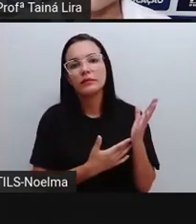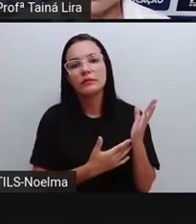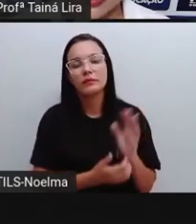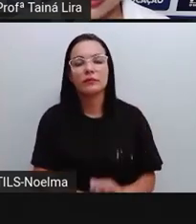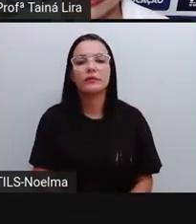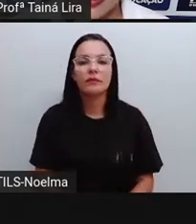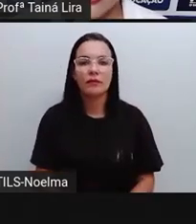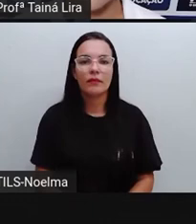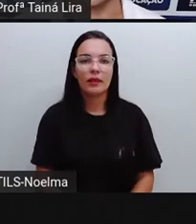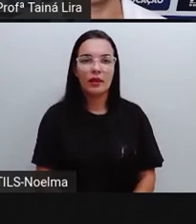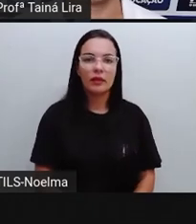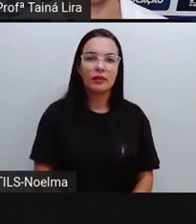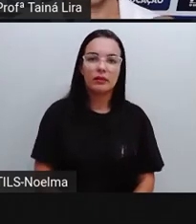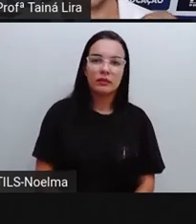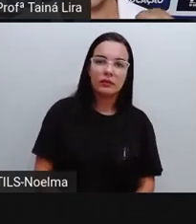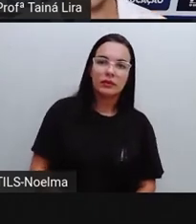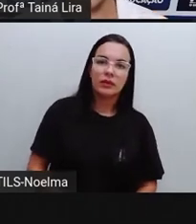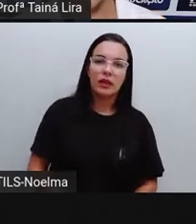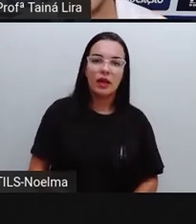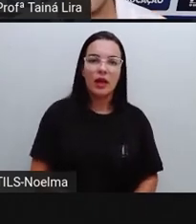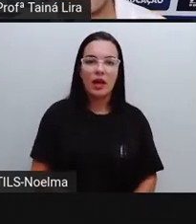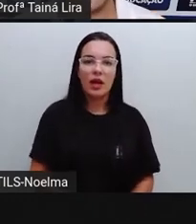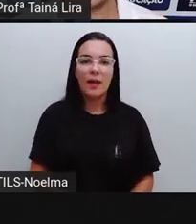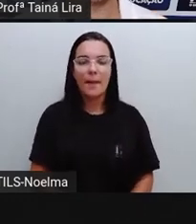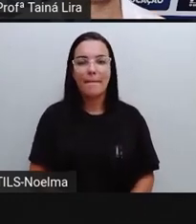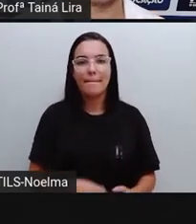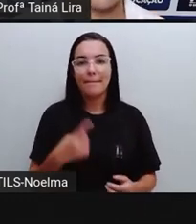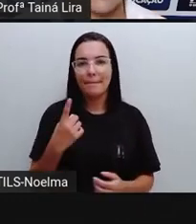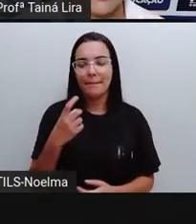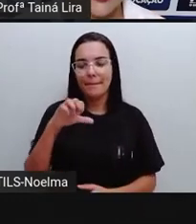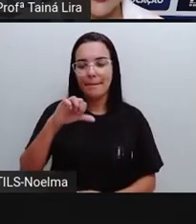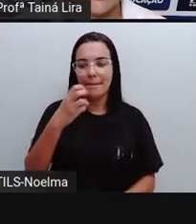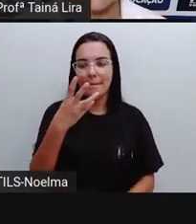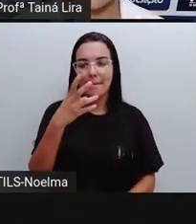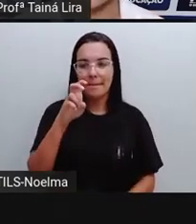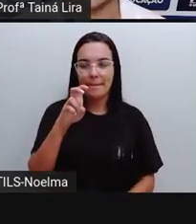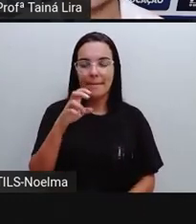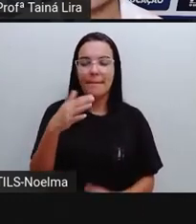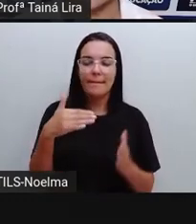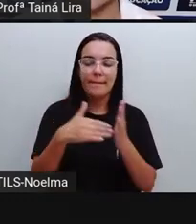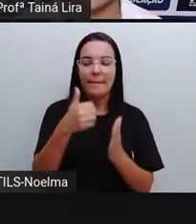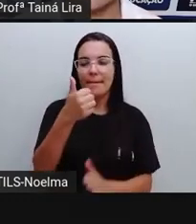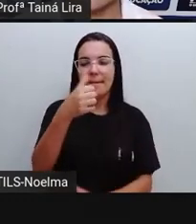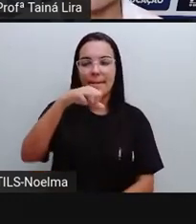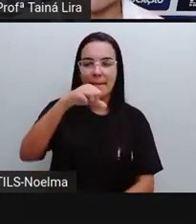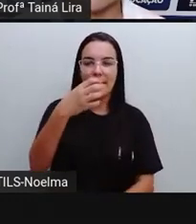Augusto Vital Graça também ficou entre 1945 e 1946.